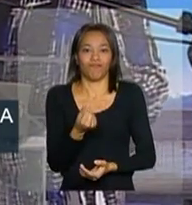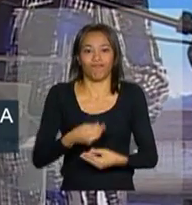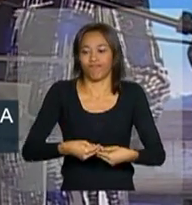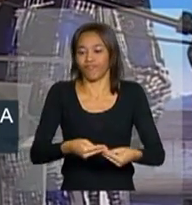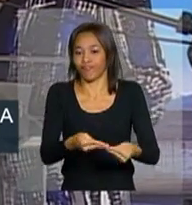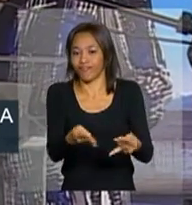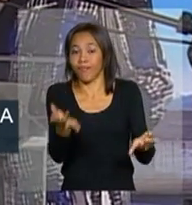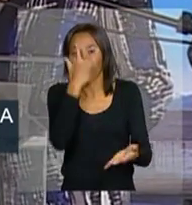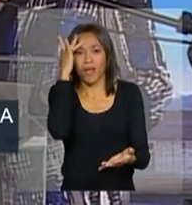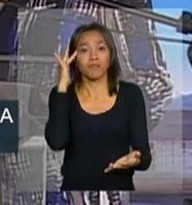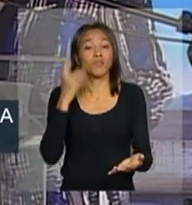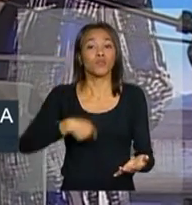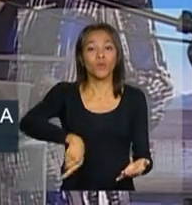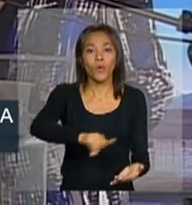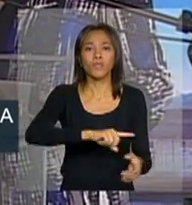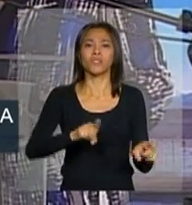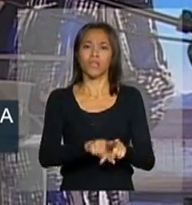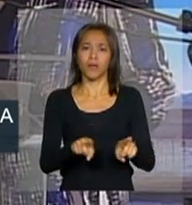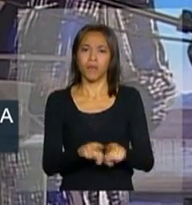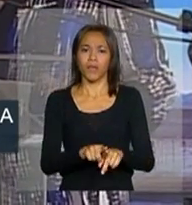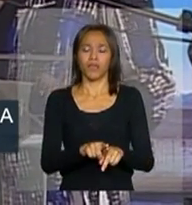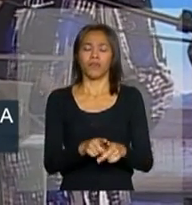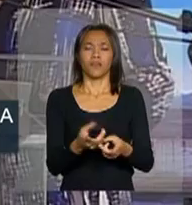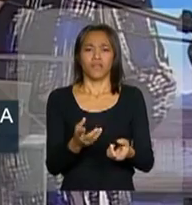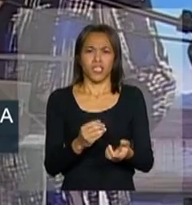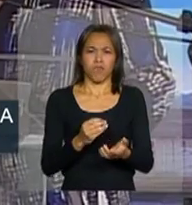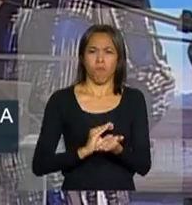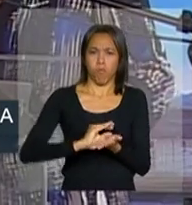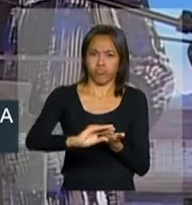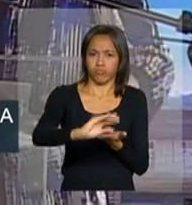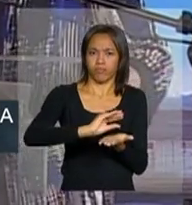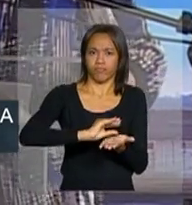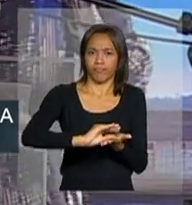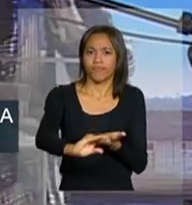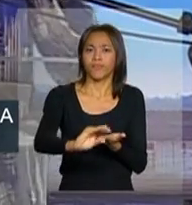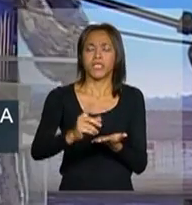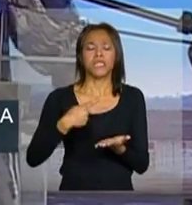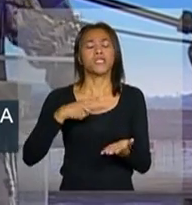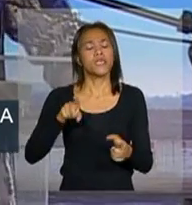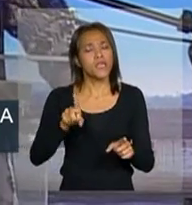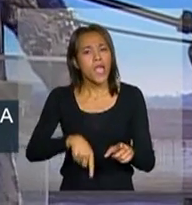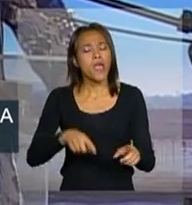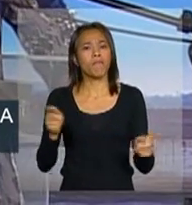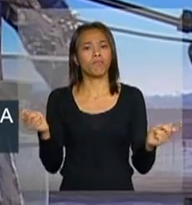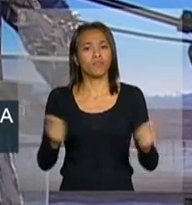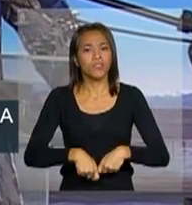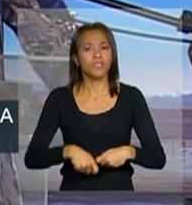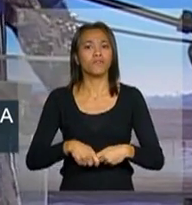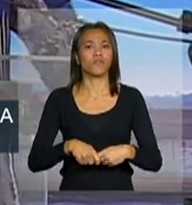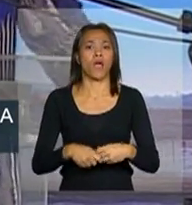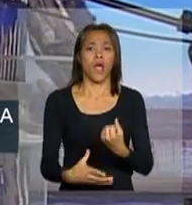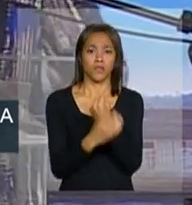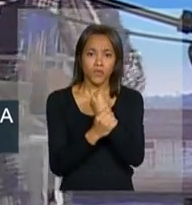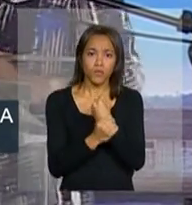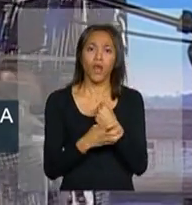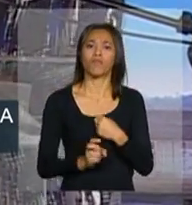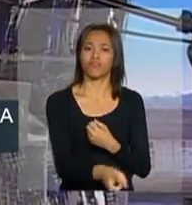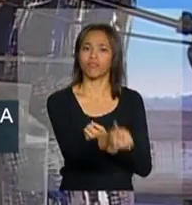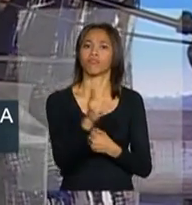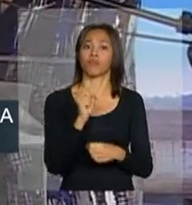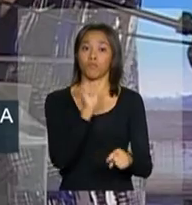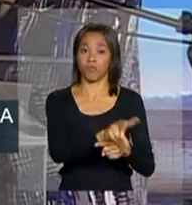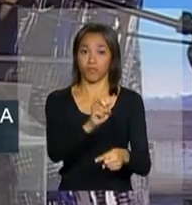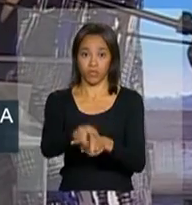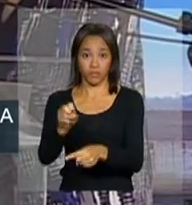manter a austeridade e, ao mesmo tempo, investir, que é possível manter os empregos, mesmo